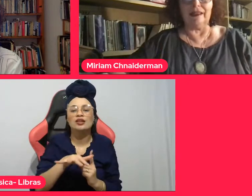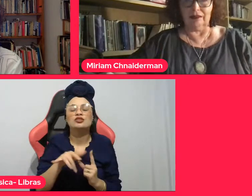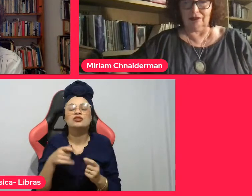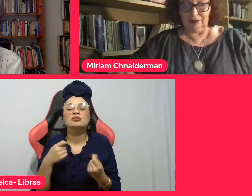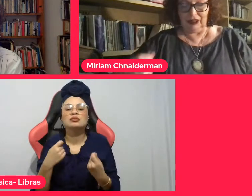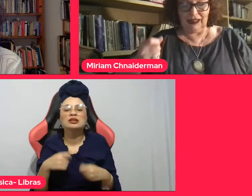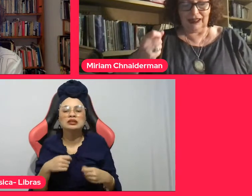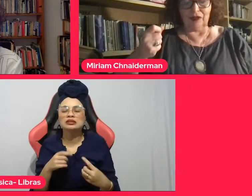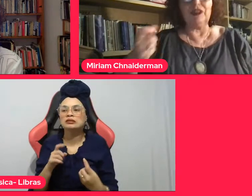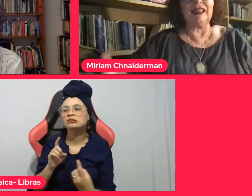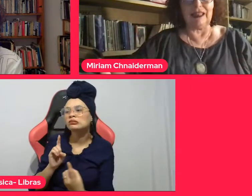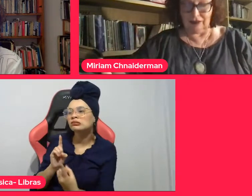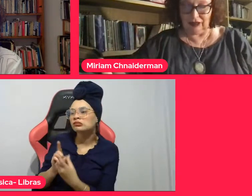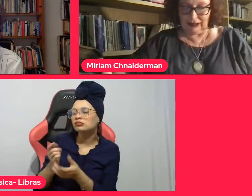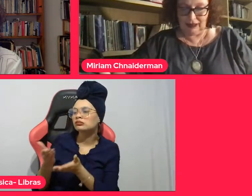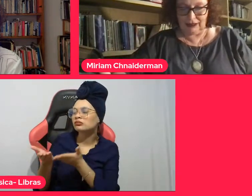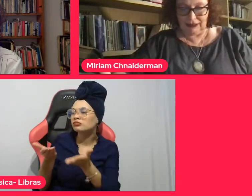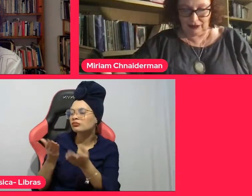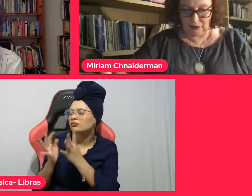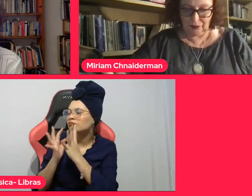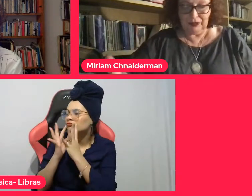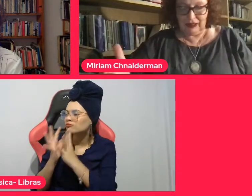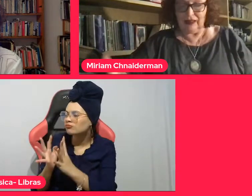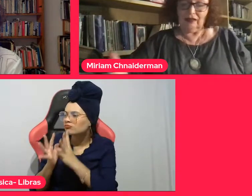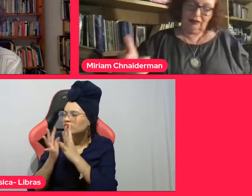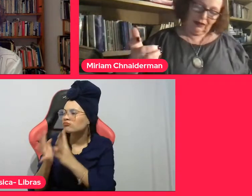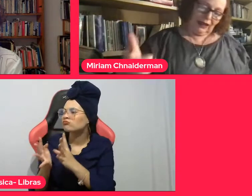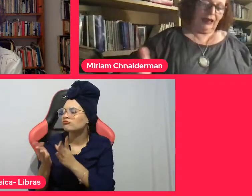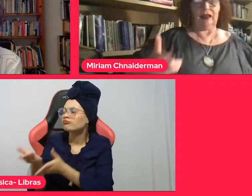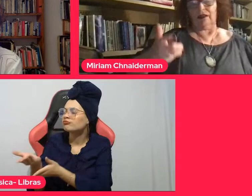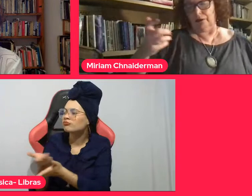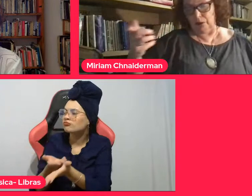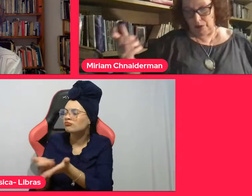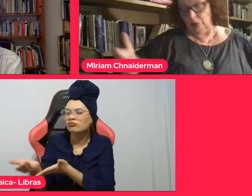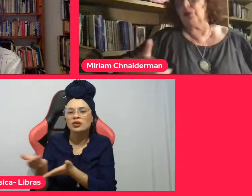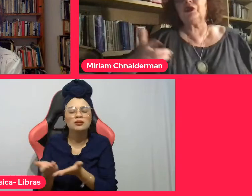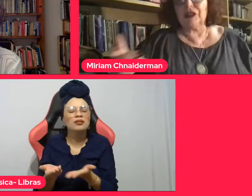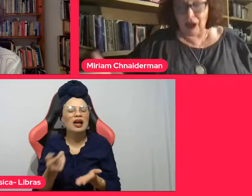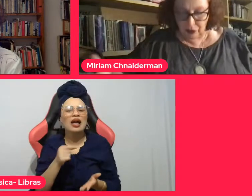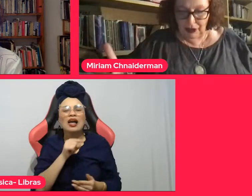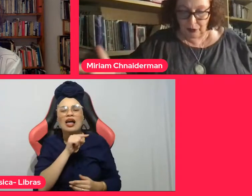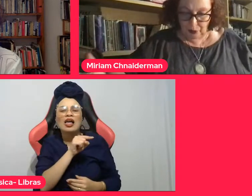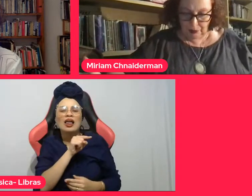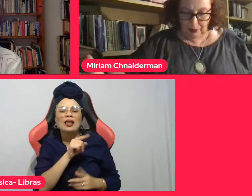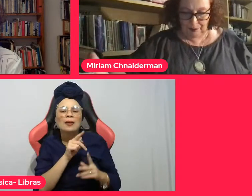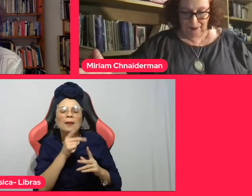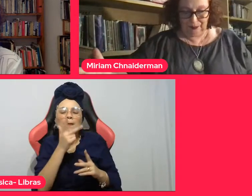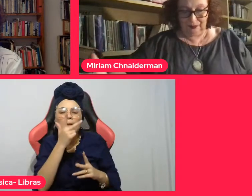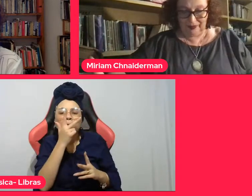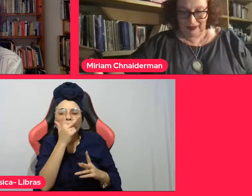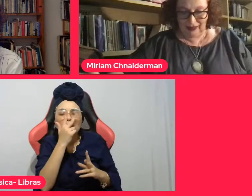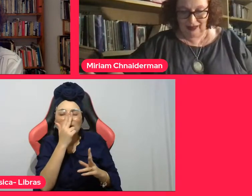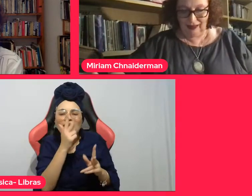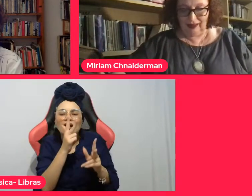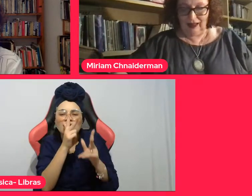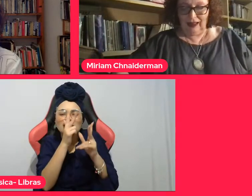truculento, que não lida com essa questão que é mundial, que é global.